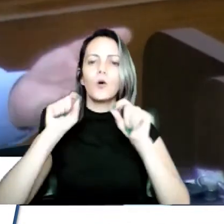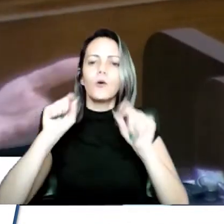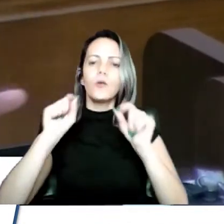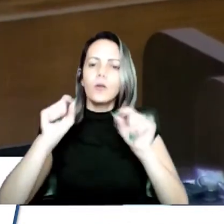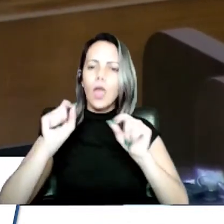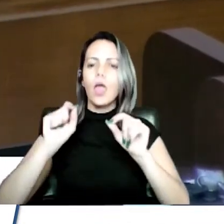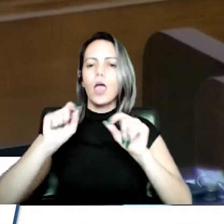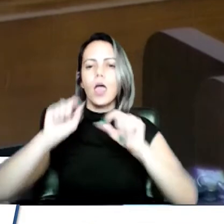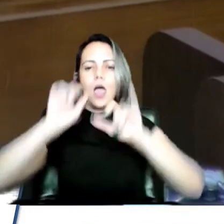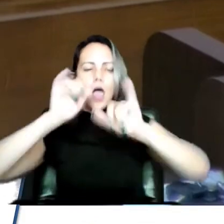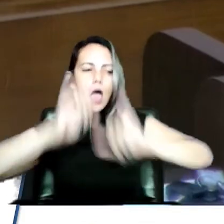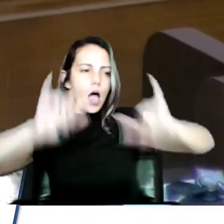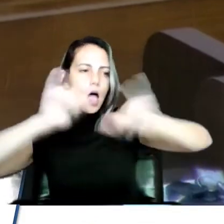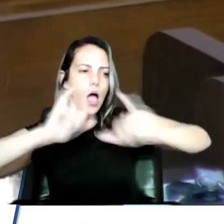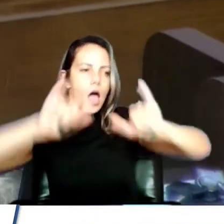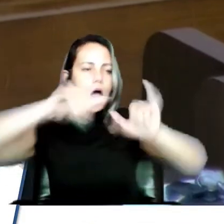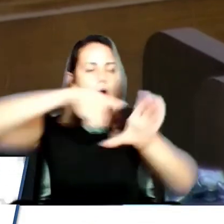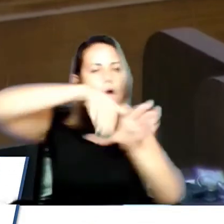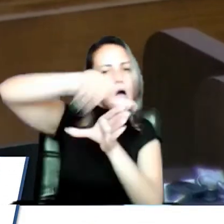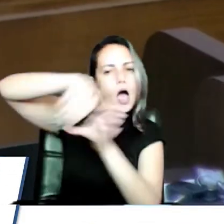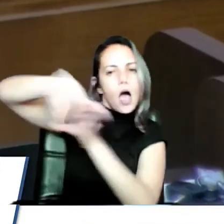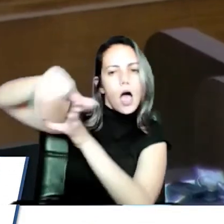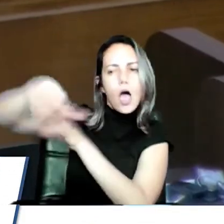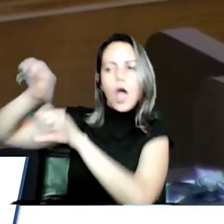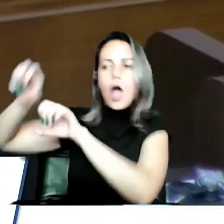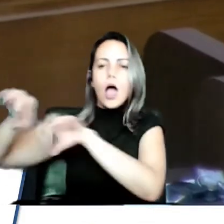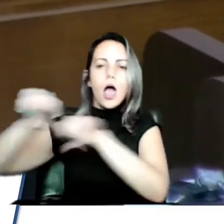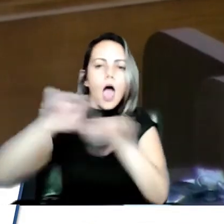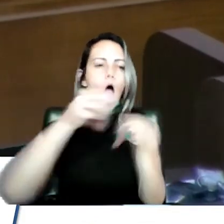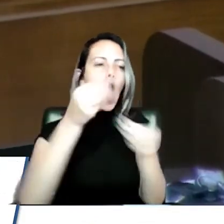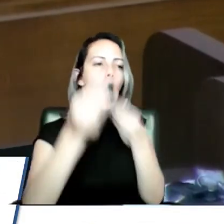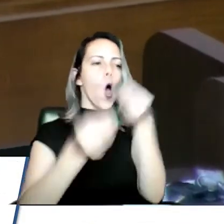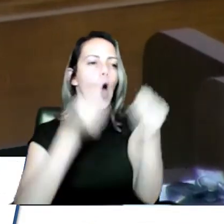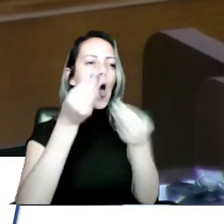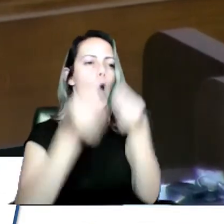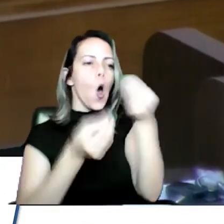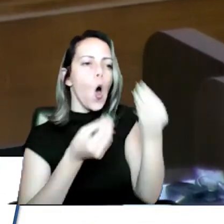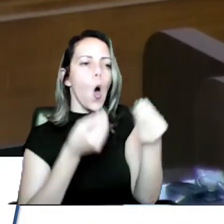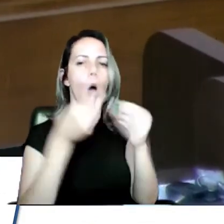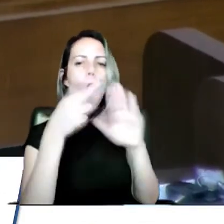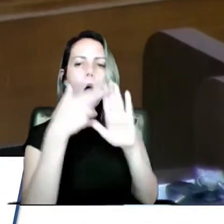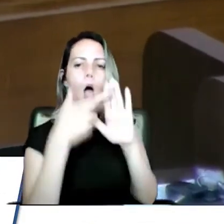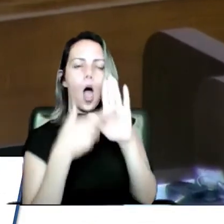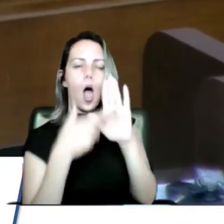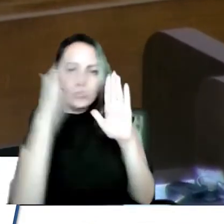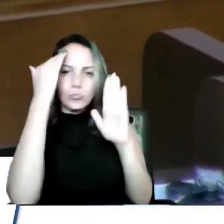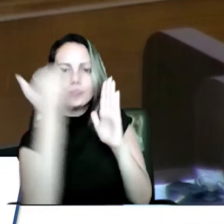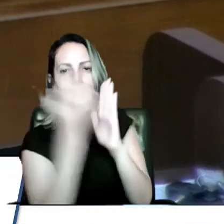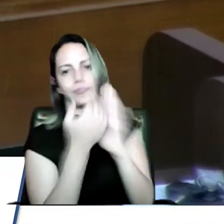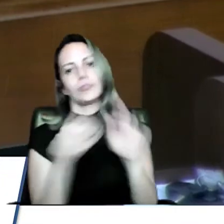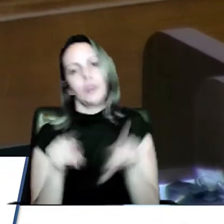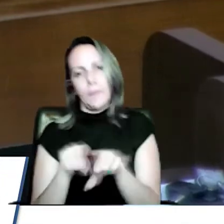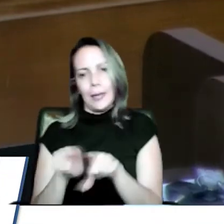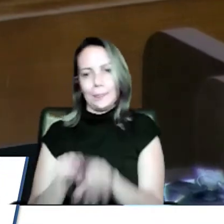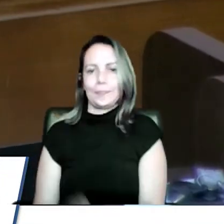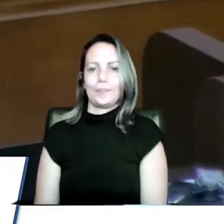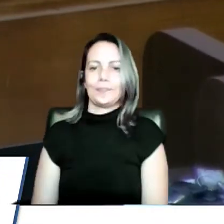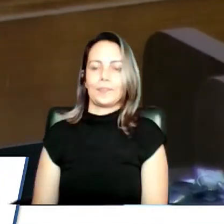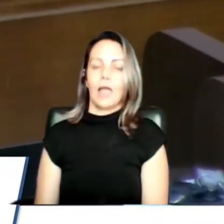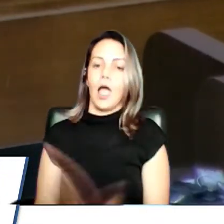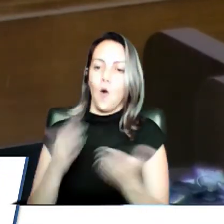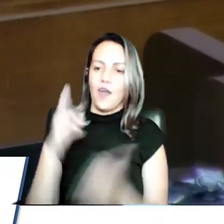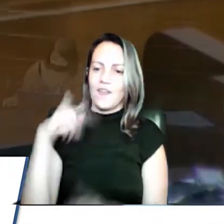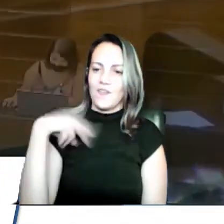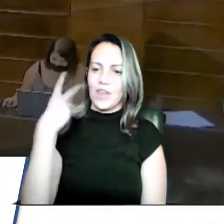de orientar essas pessoas a cumprir com seus compromissos também. Obrigado. Com a palavra, vereador Donizete, da farmácia.